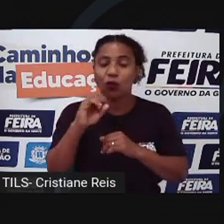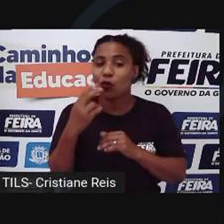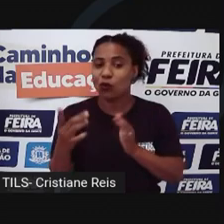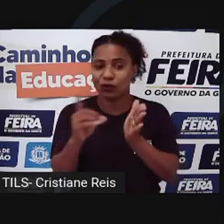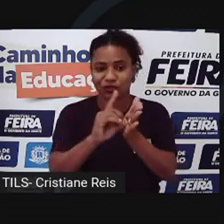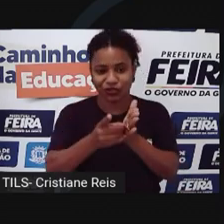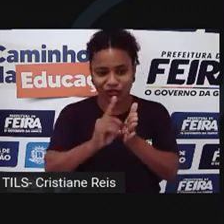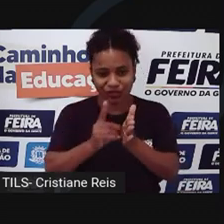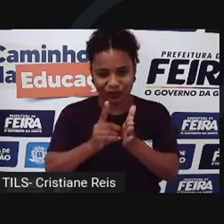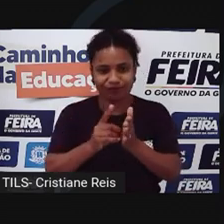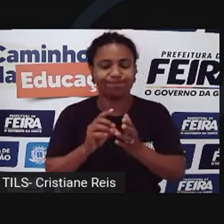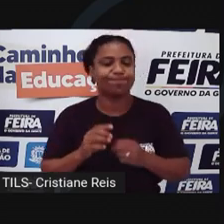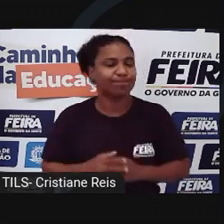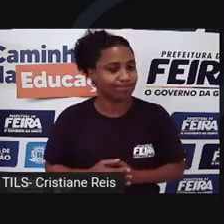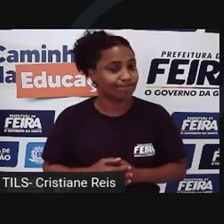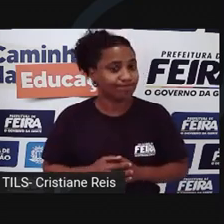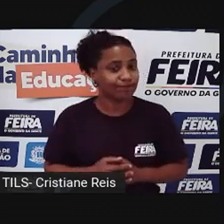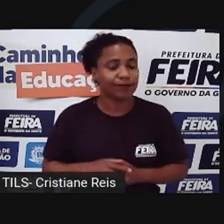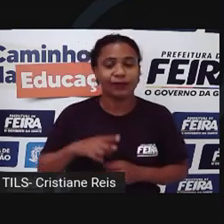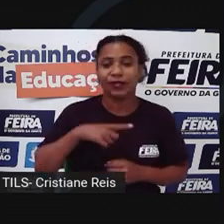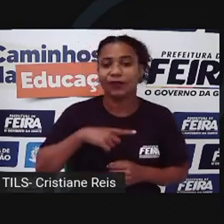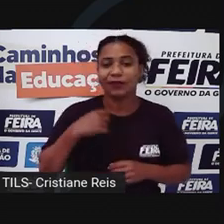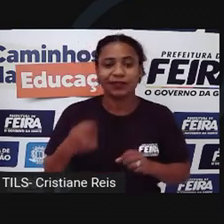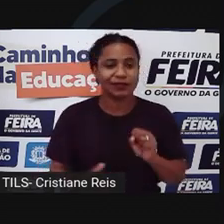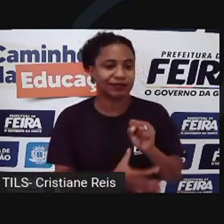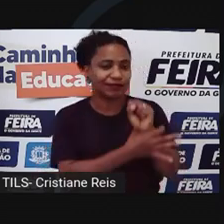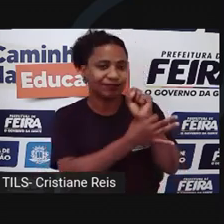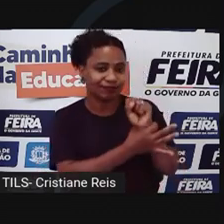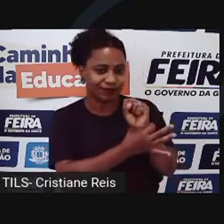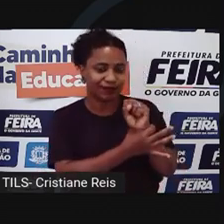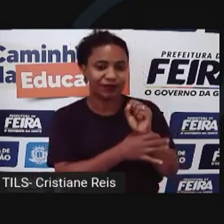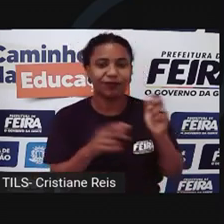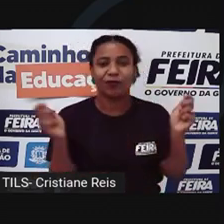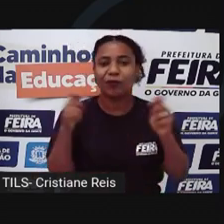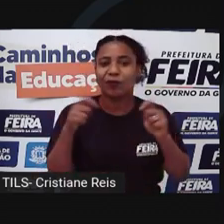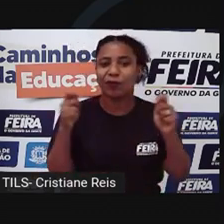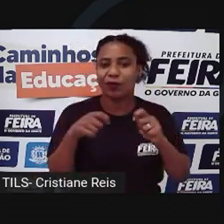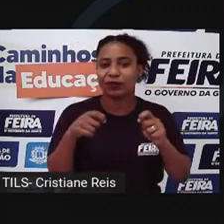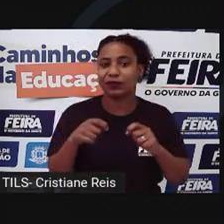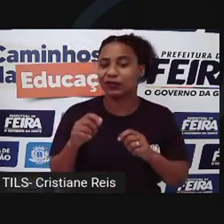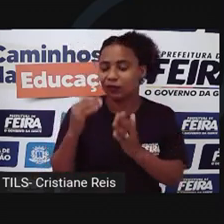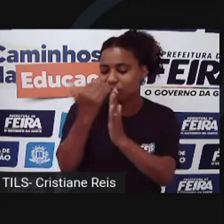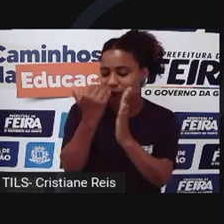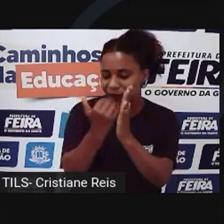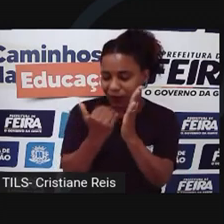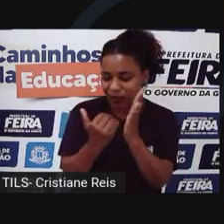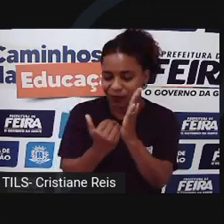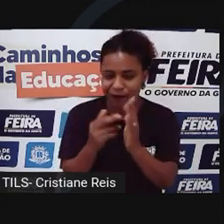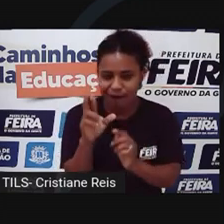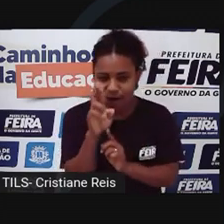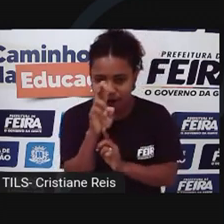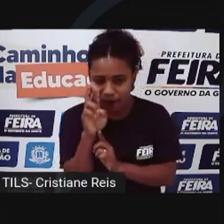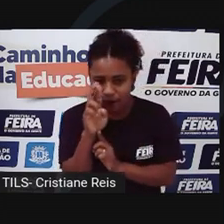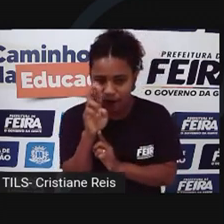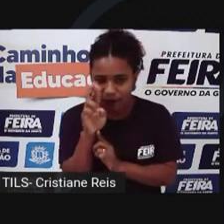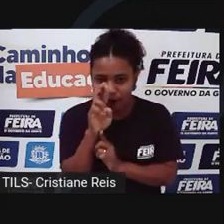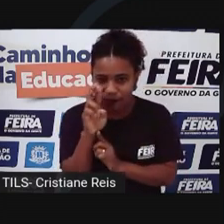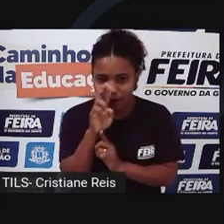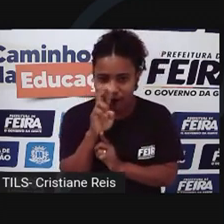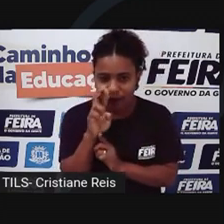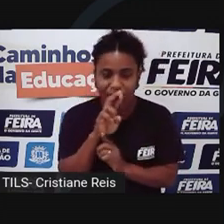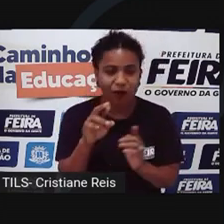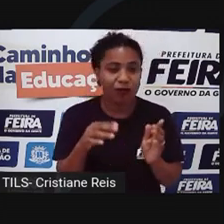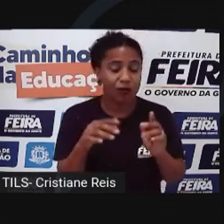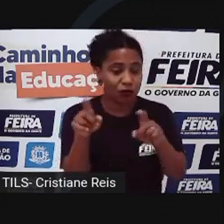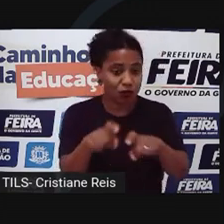Formas mais comuns de violação de segurança. Existe o Spire, é um programa espião que envia as informações coletadas